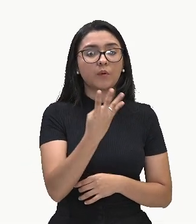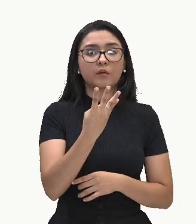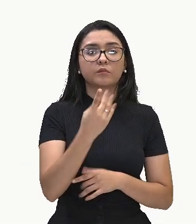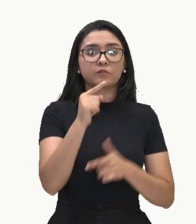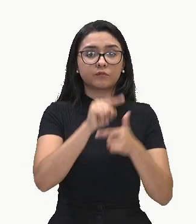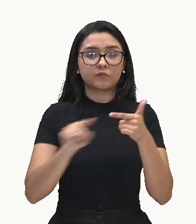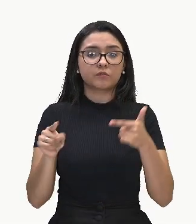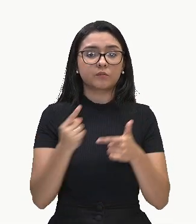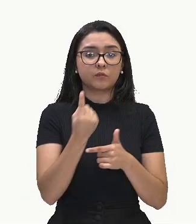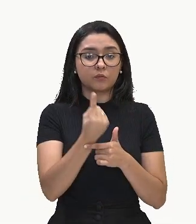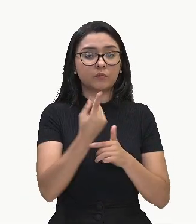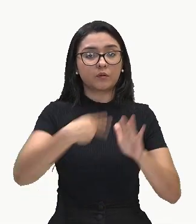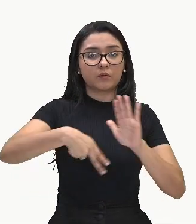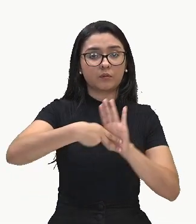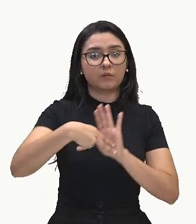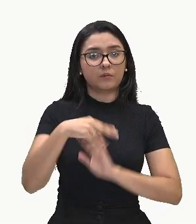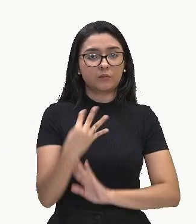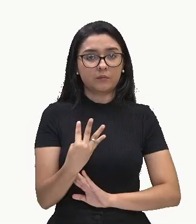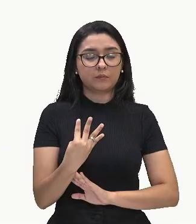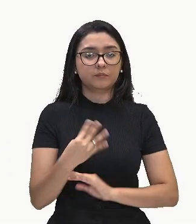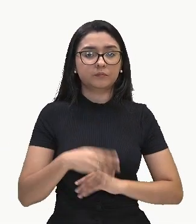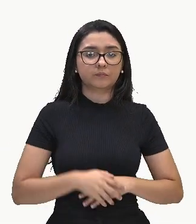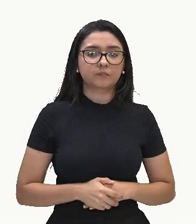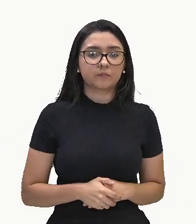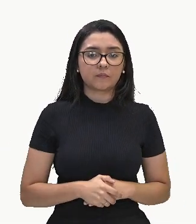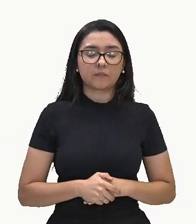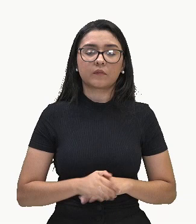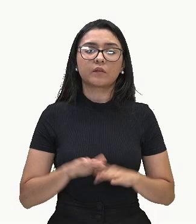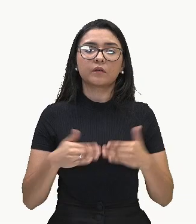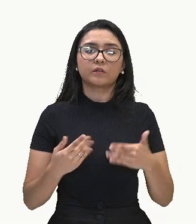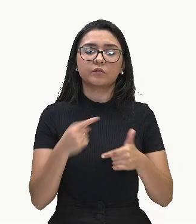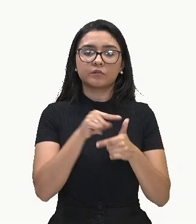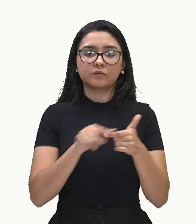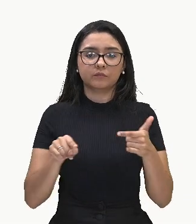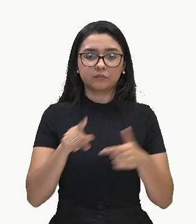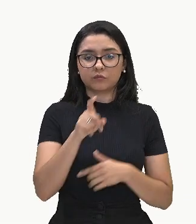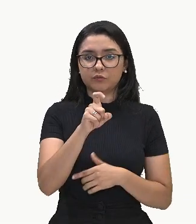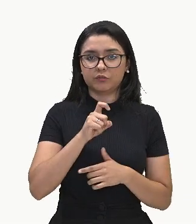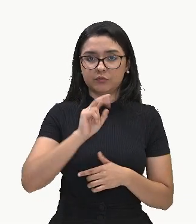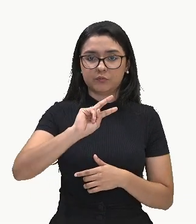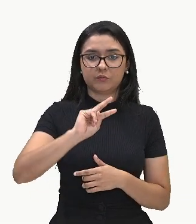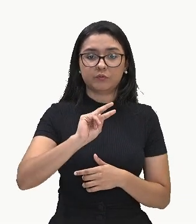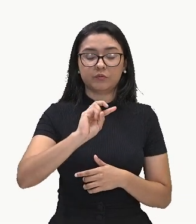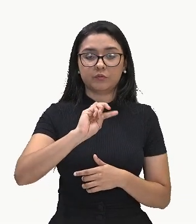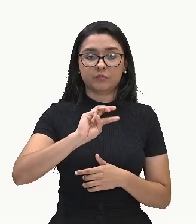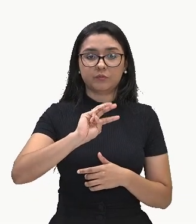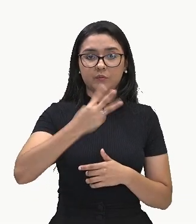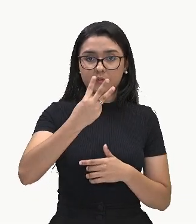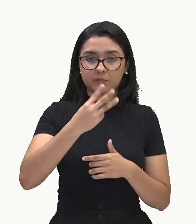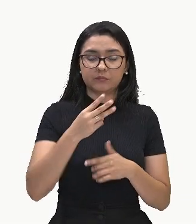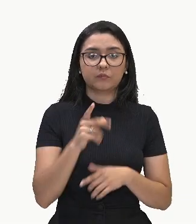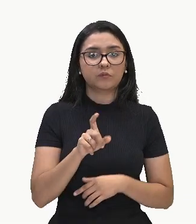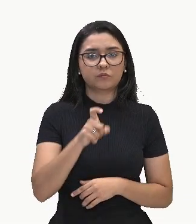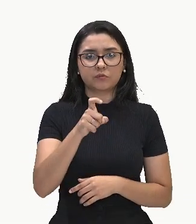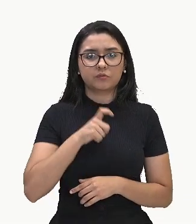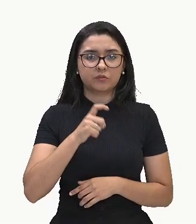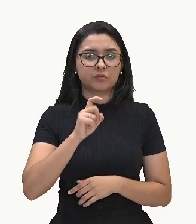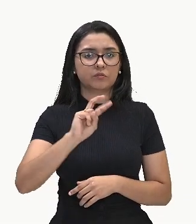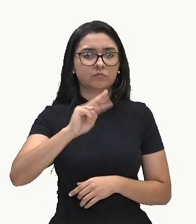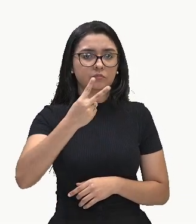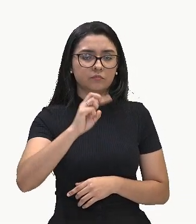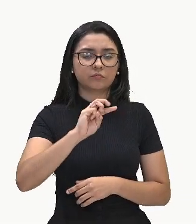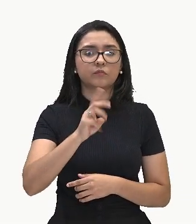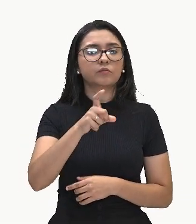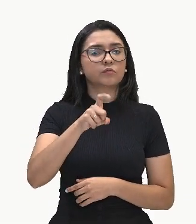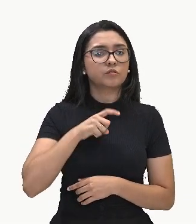4. Dividindo o X³ por X², eu vou